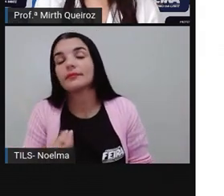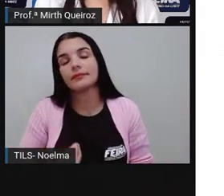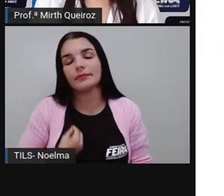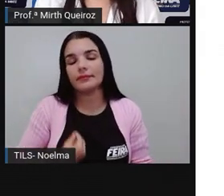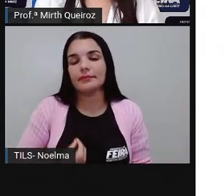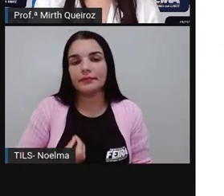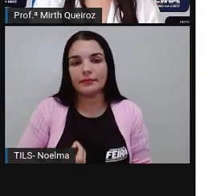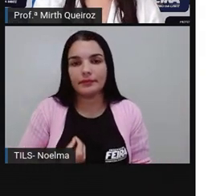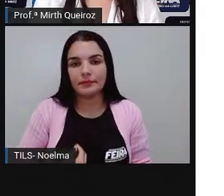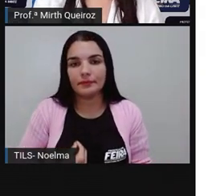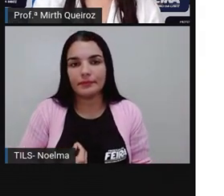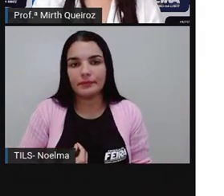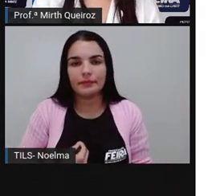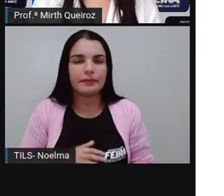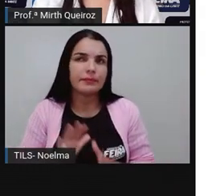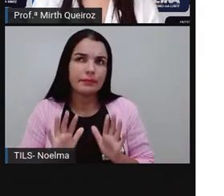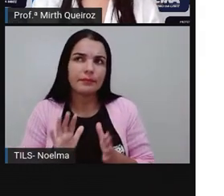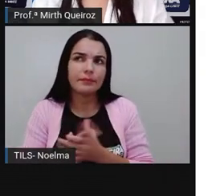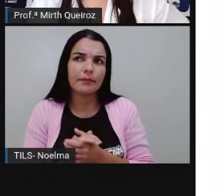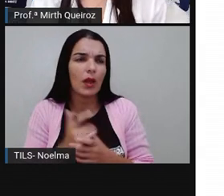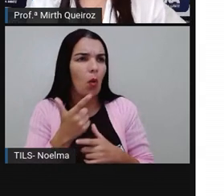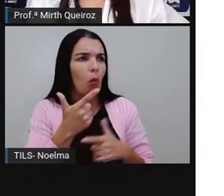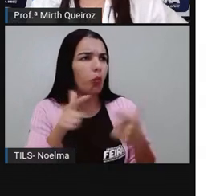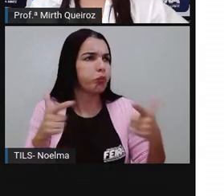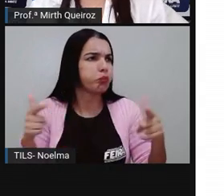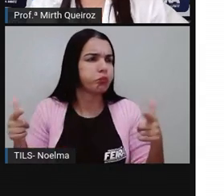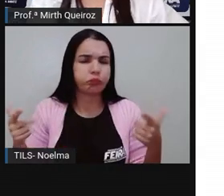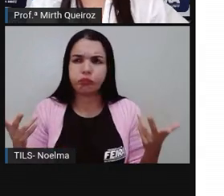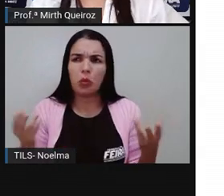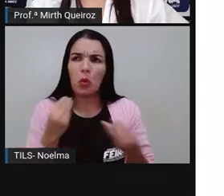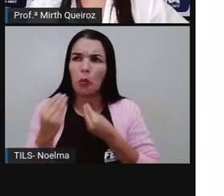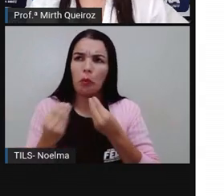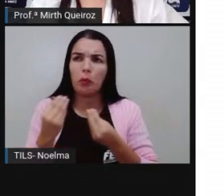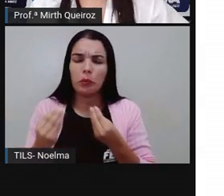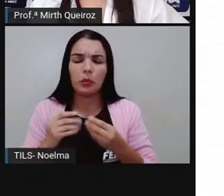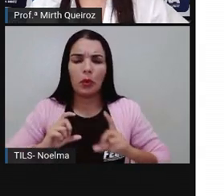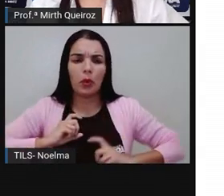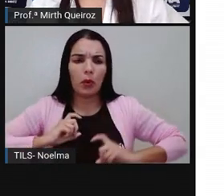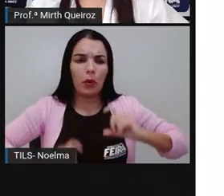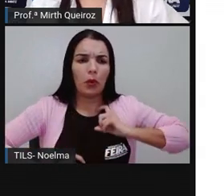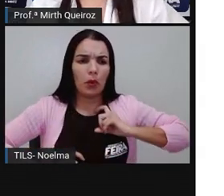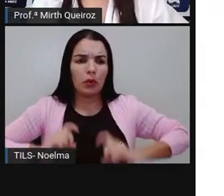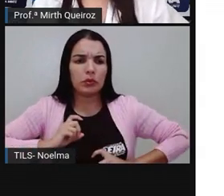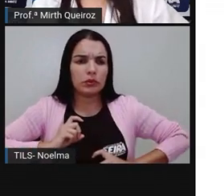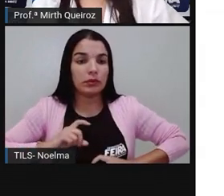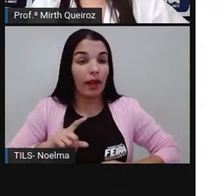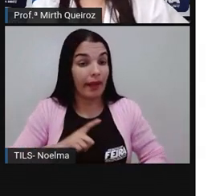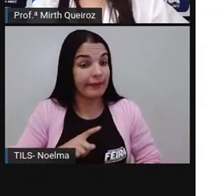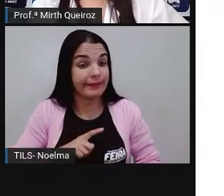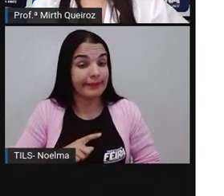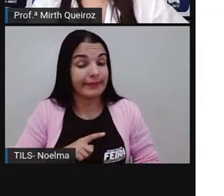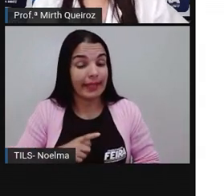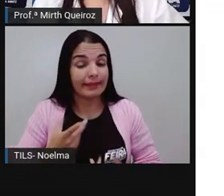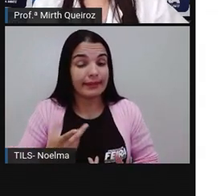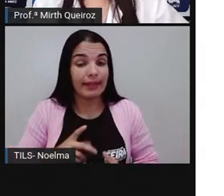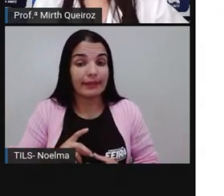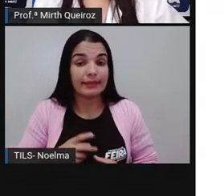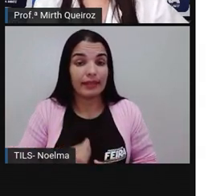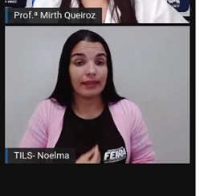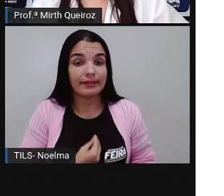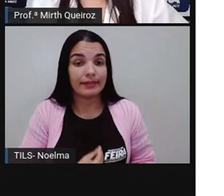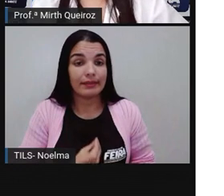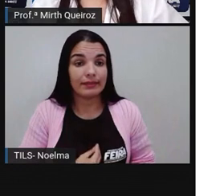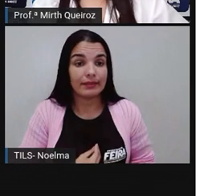organismos. Ah, outros organismos? Como assim? Sim, nós temos seres vivos que vivem